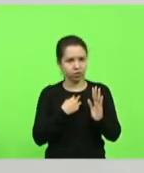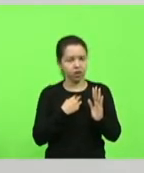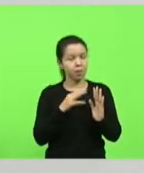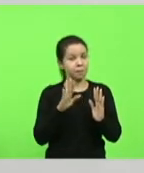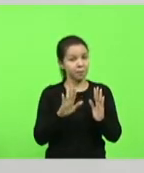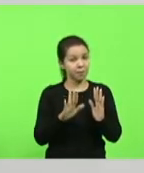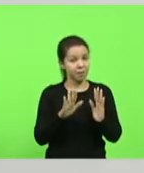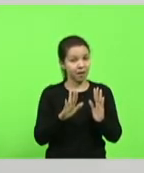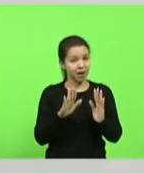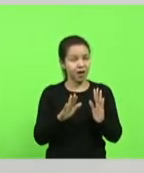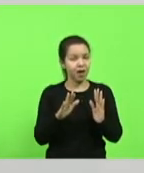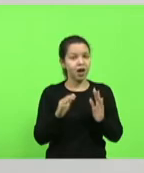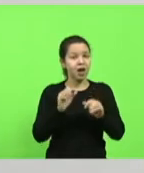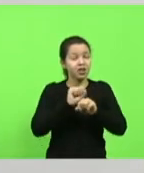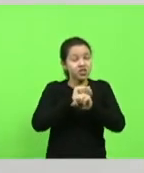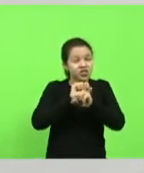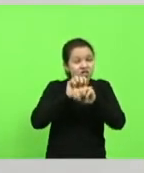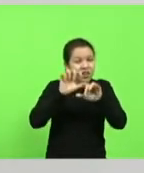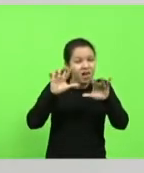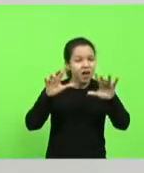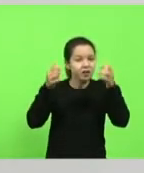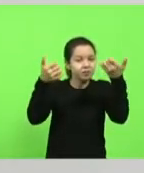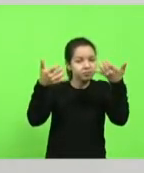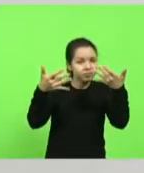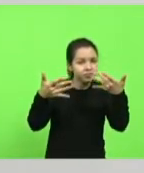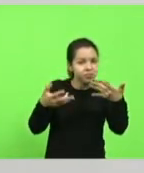de esclarecimento de conhecimento